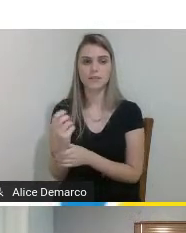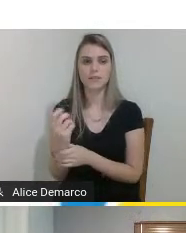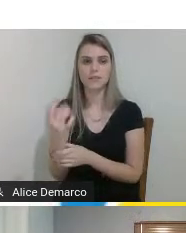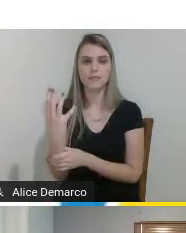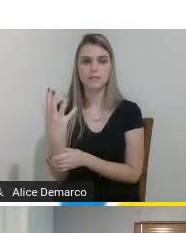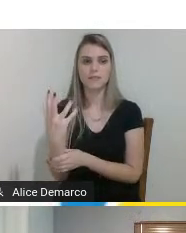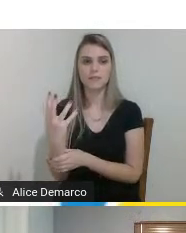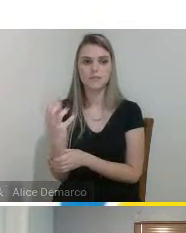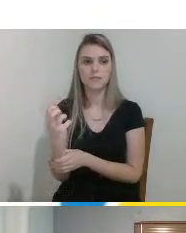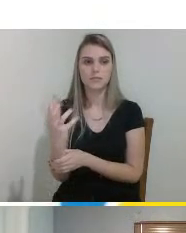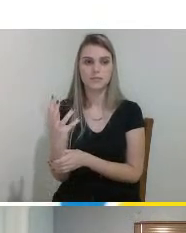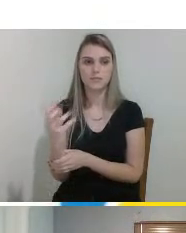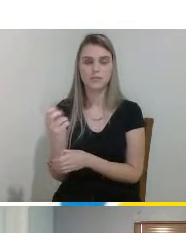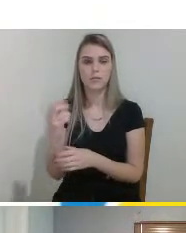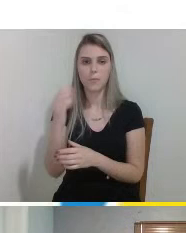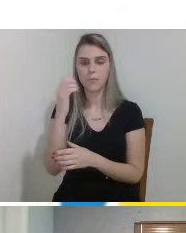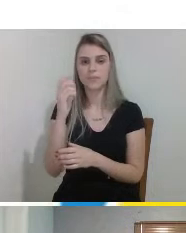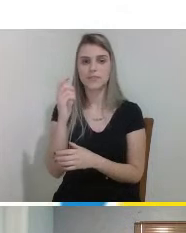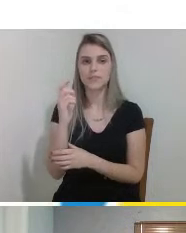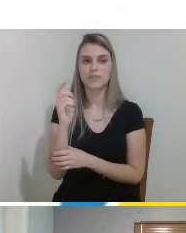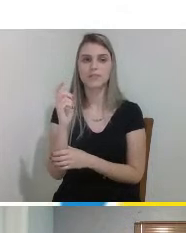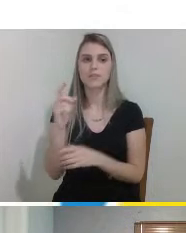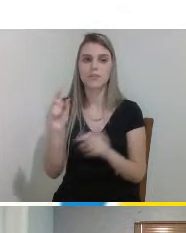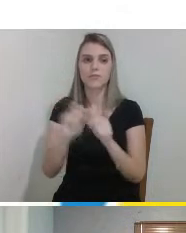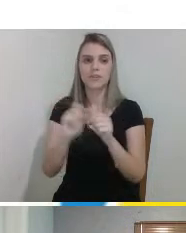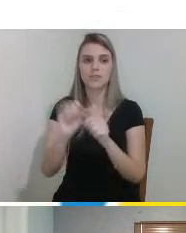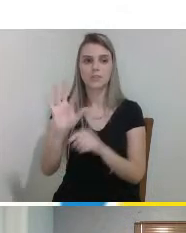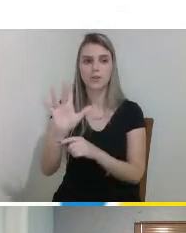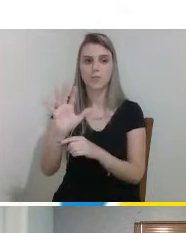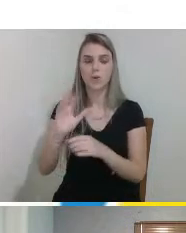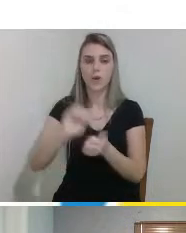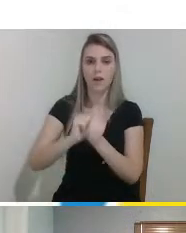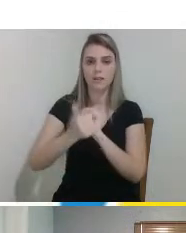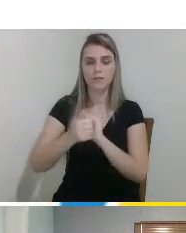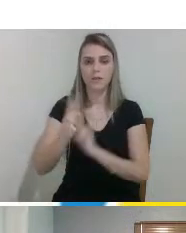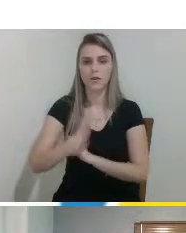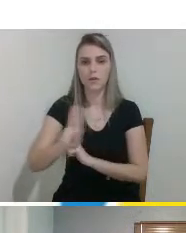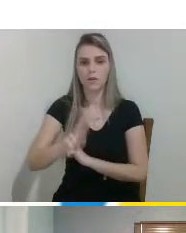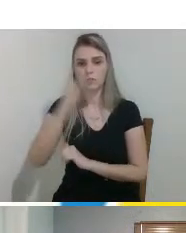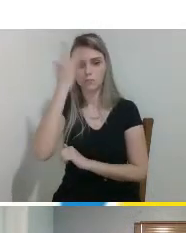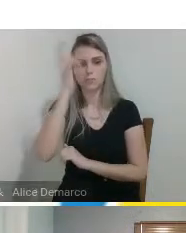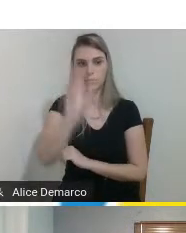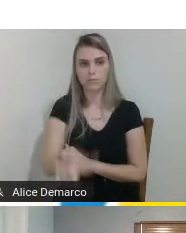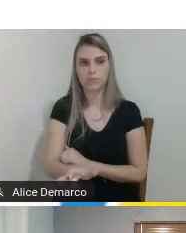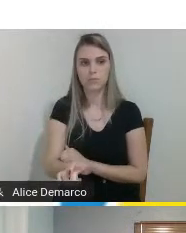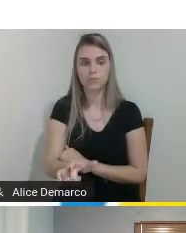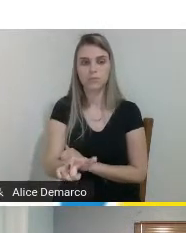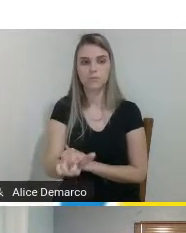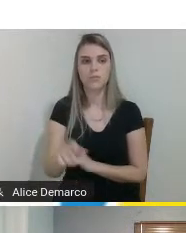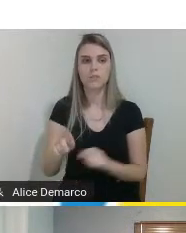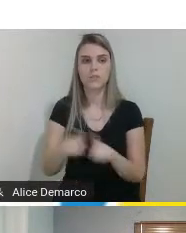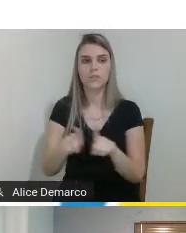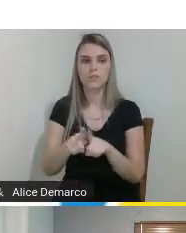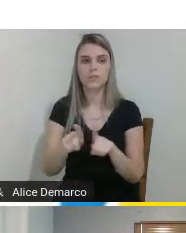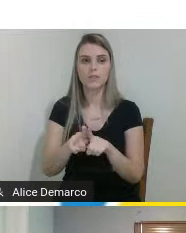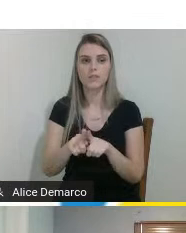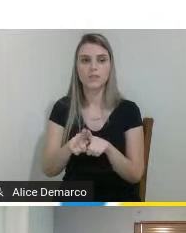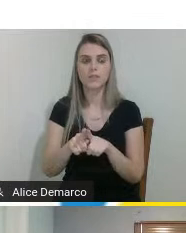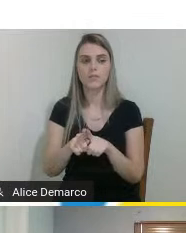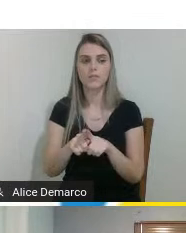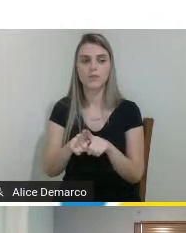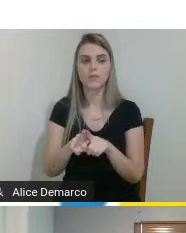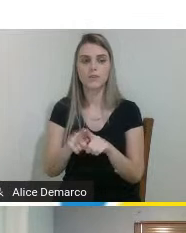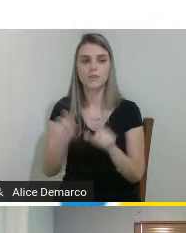inteligência artificial fazendo a mão se adaptar ao usuário e não o contrário que seria o que normalmente